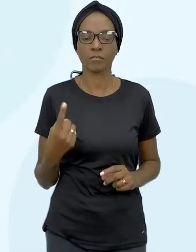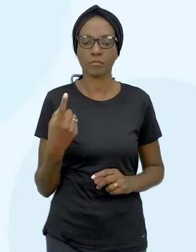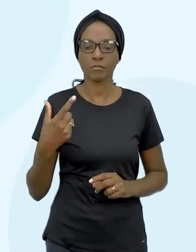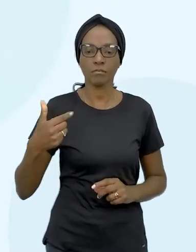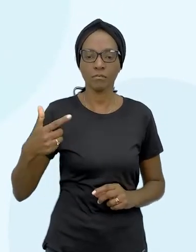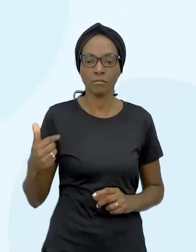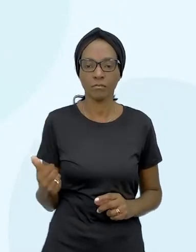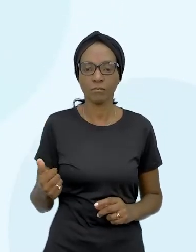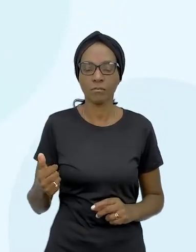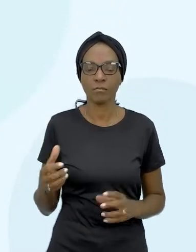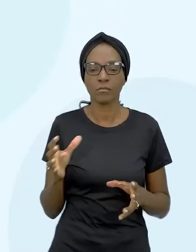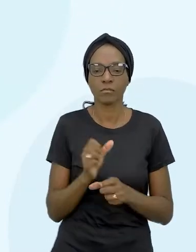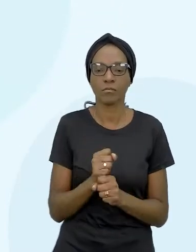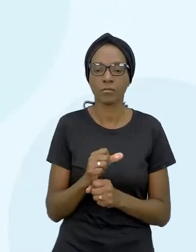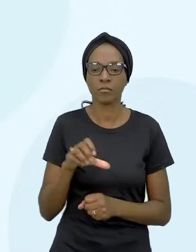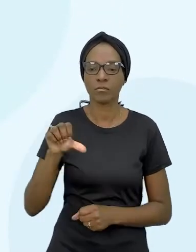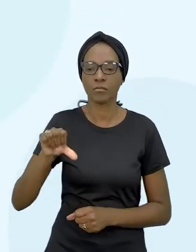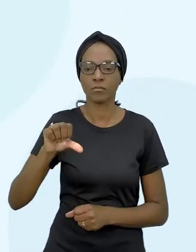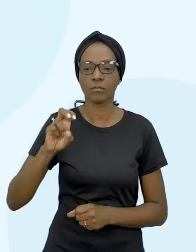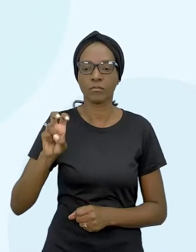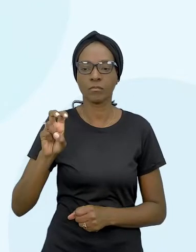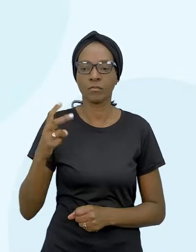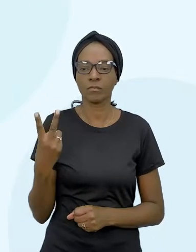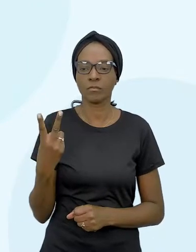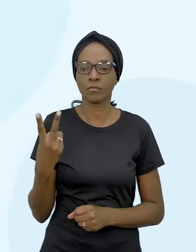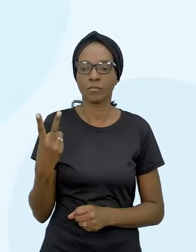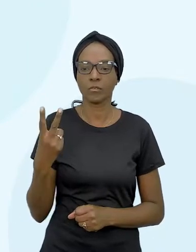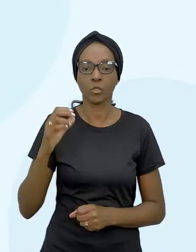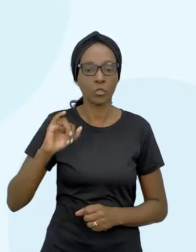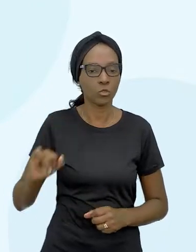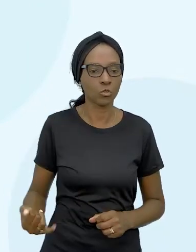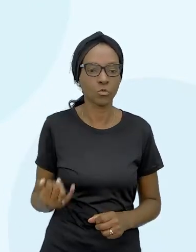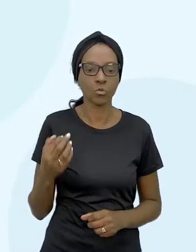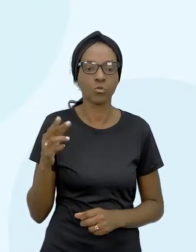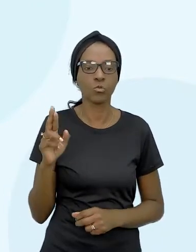952 de juros sobre o rotativo. Então vai ficar aqui, ó.